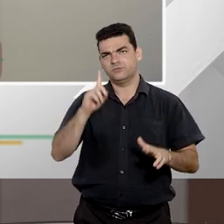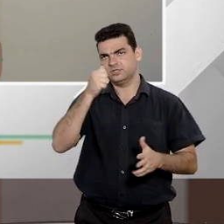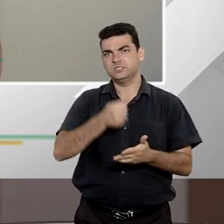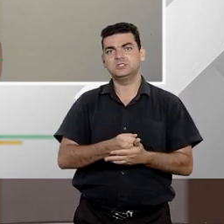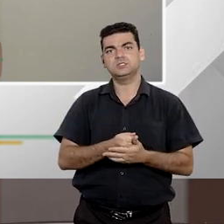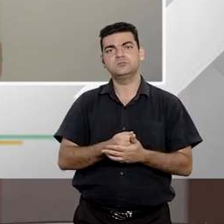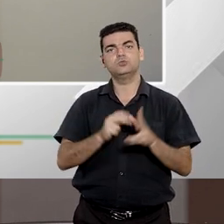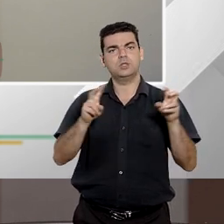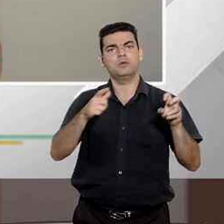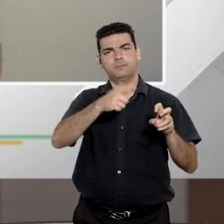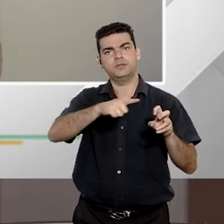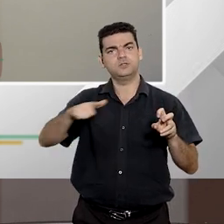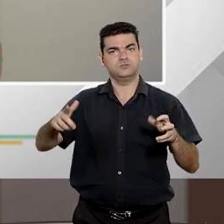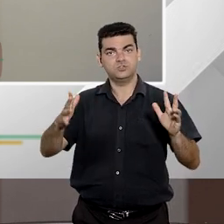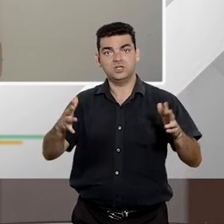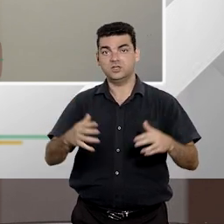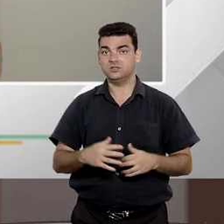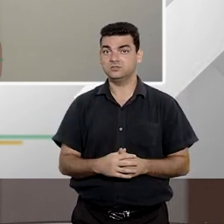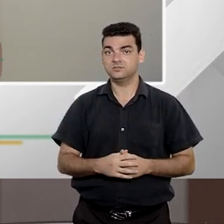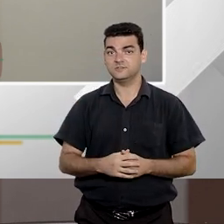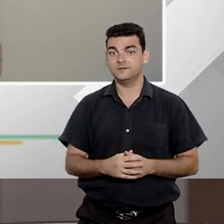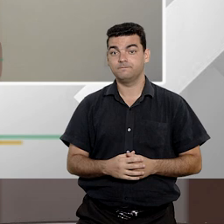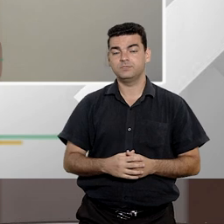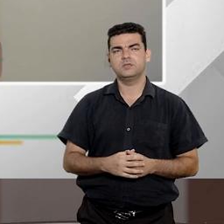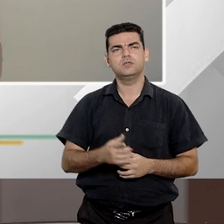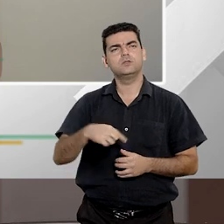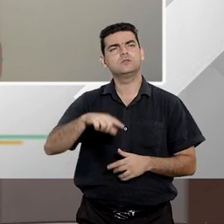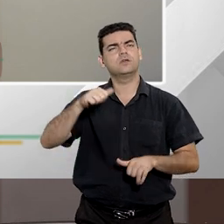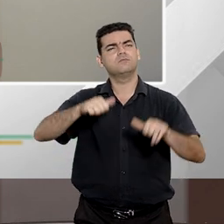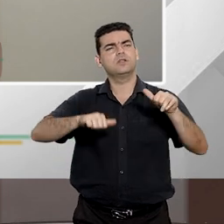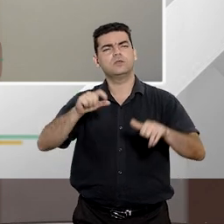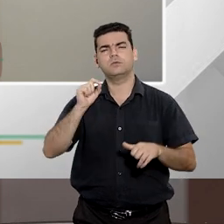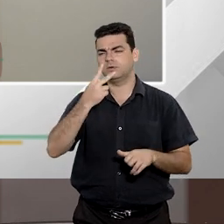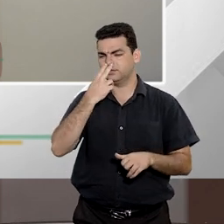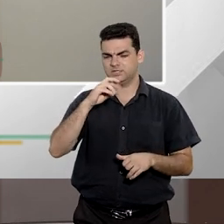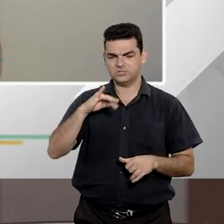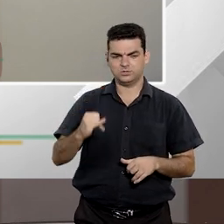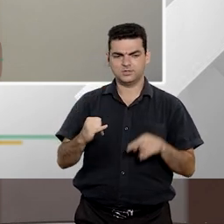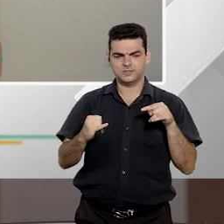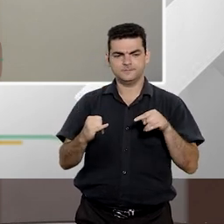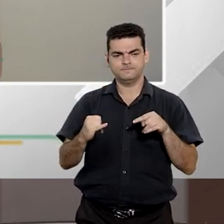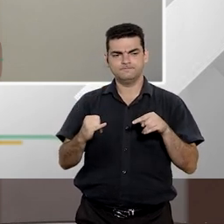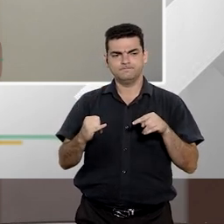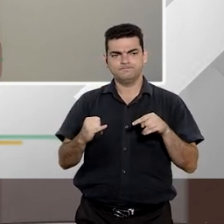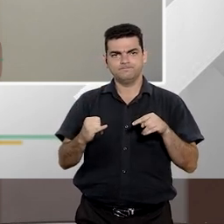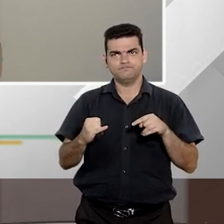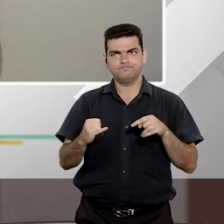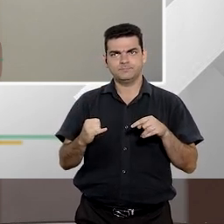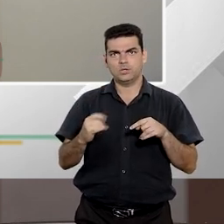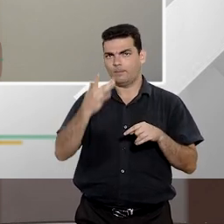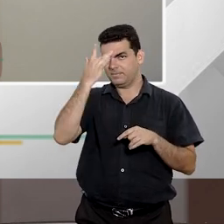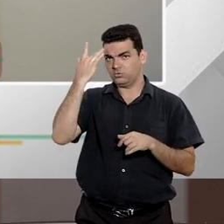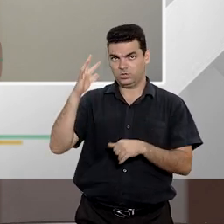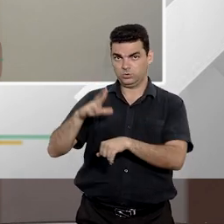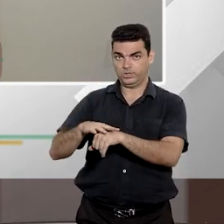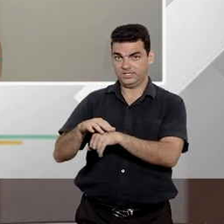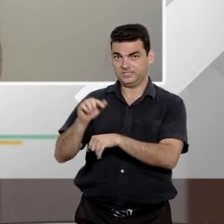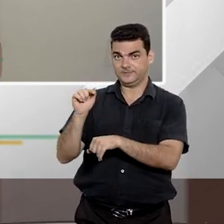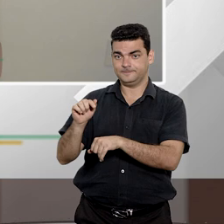sede de repetitivos, e o caso que foi levado ao STJ era justamente de uma paciente,